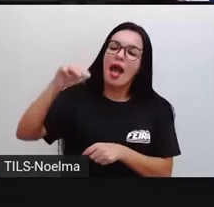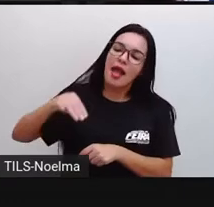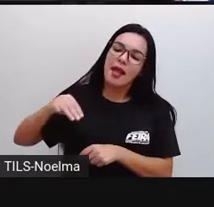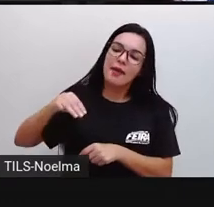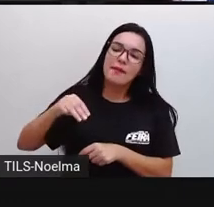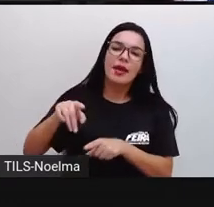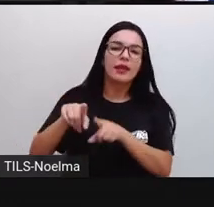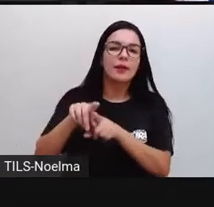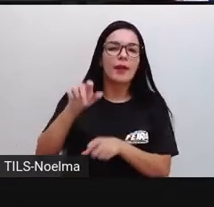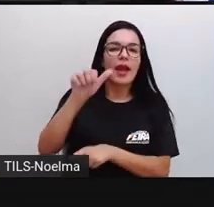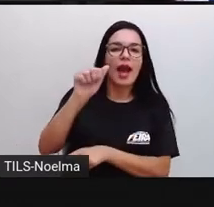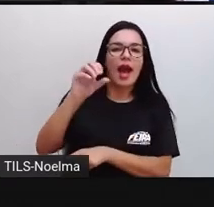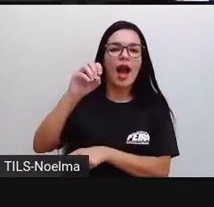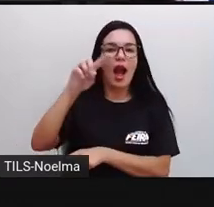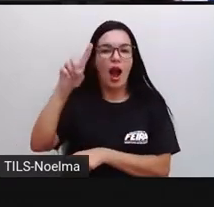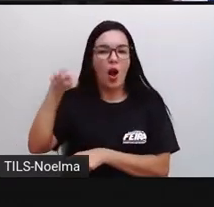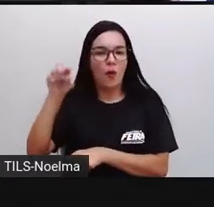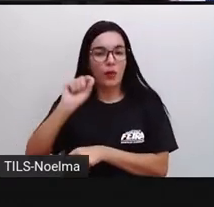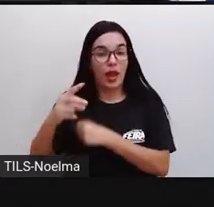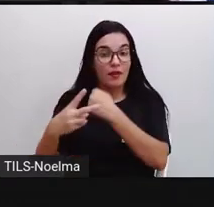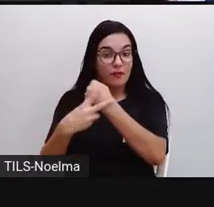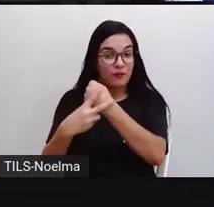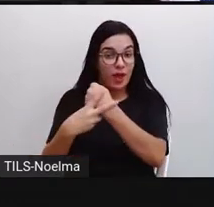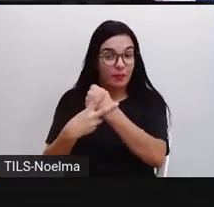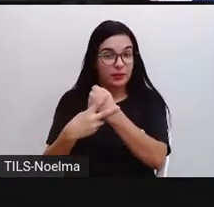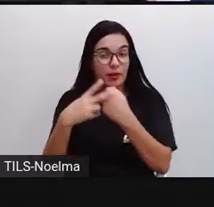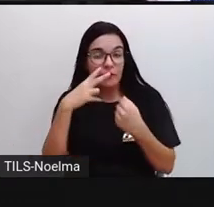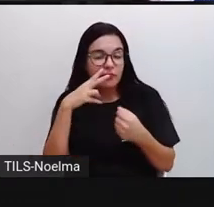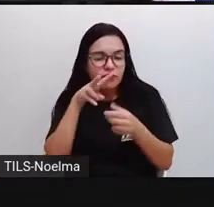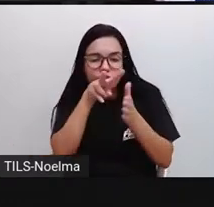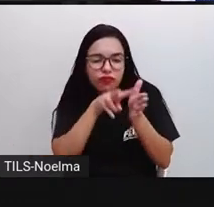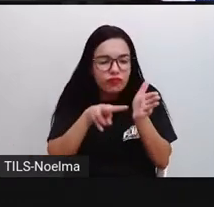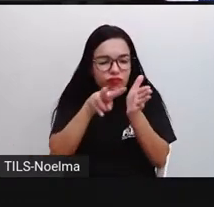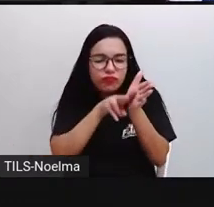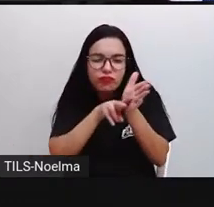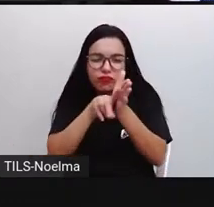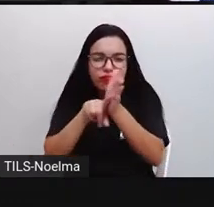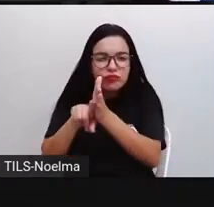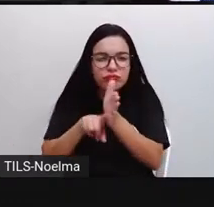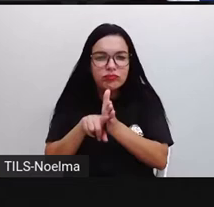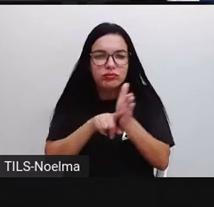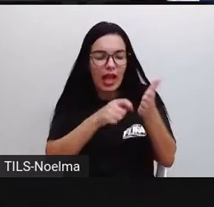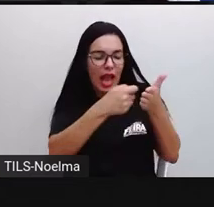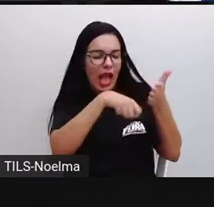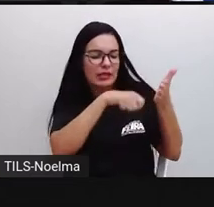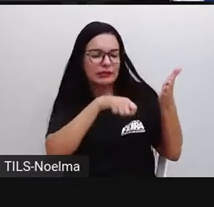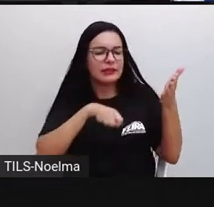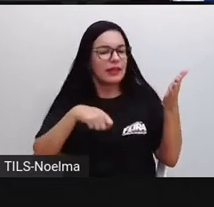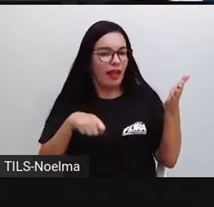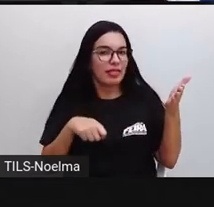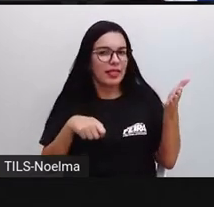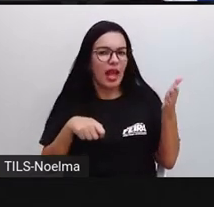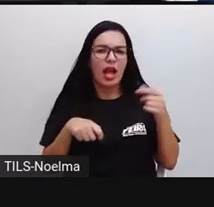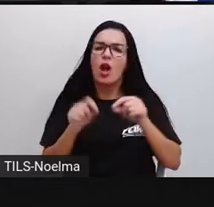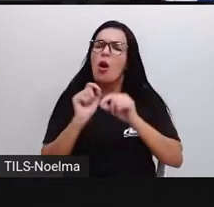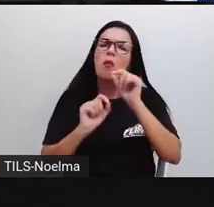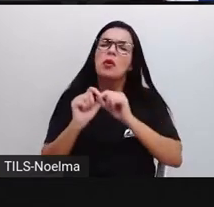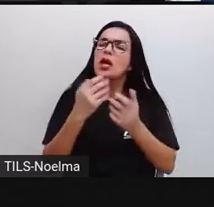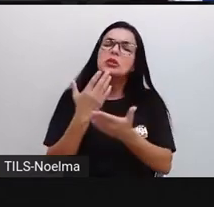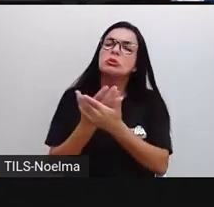fazer a análise de escritas. Bom, Pró, ortografia, o que é ortografia?